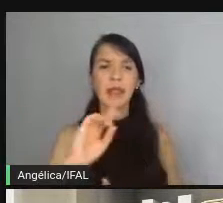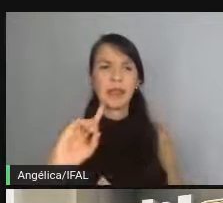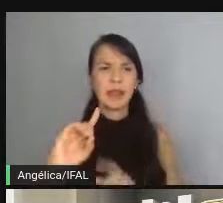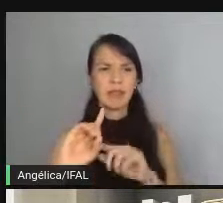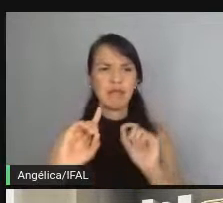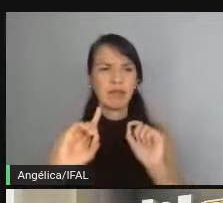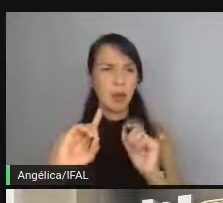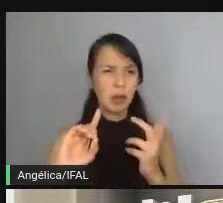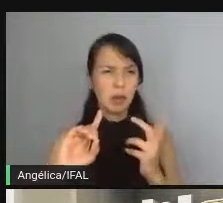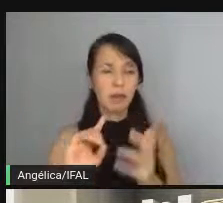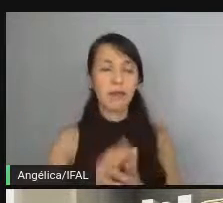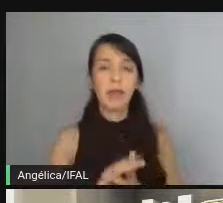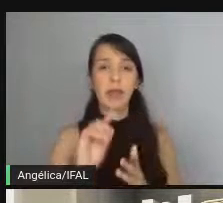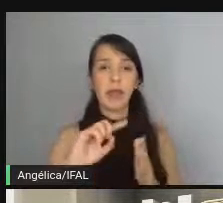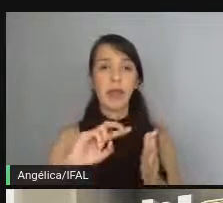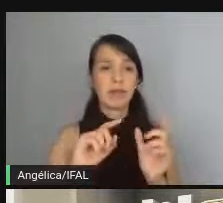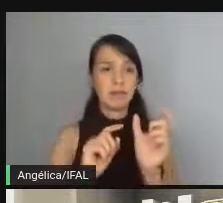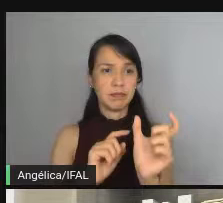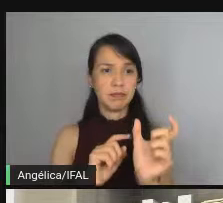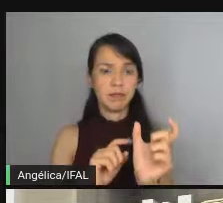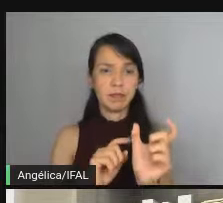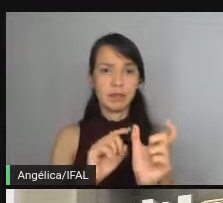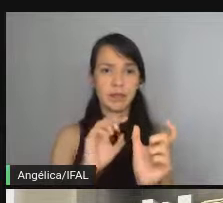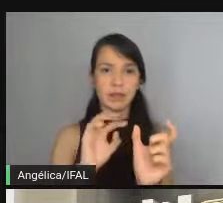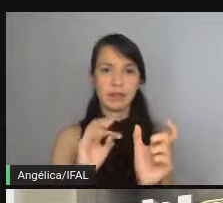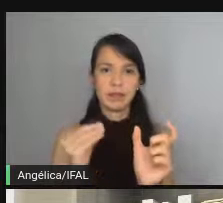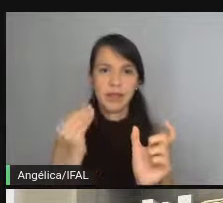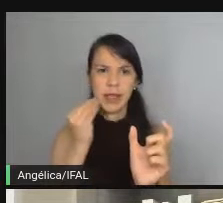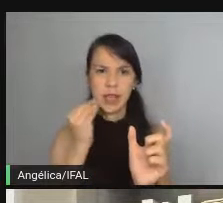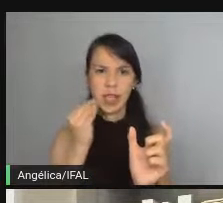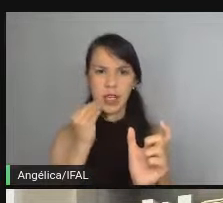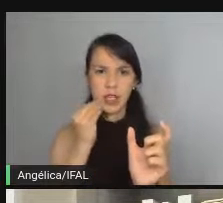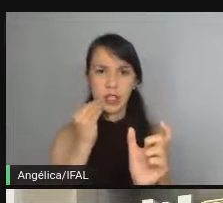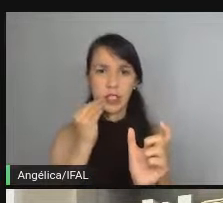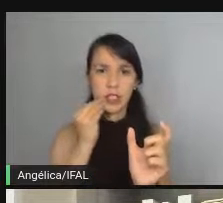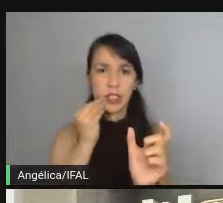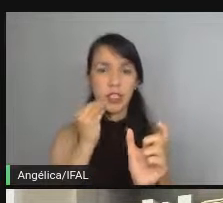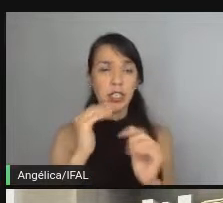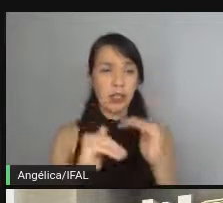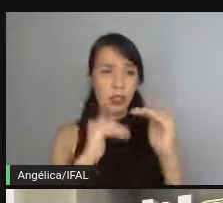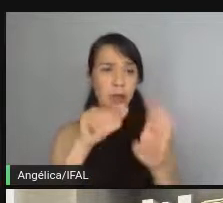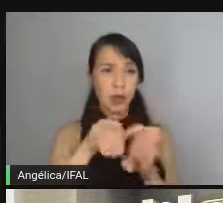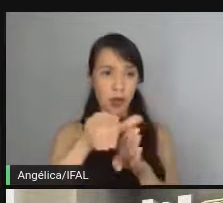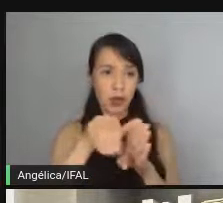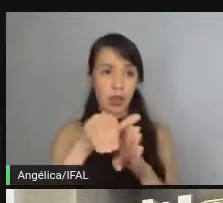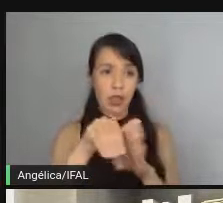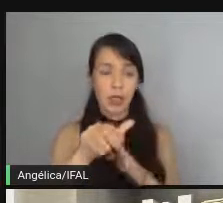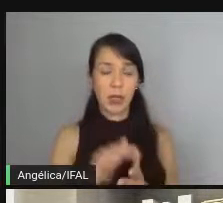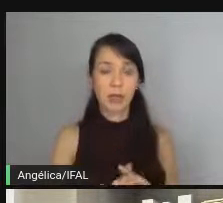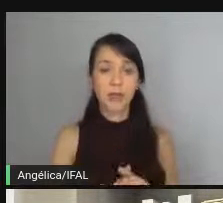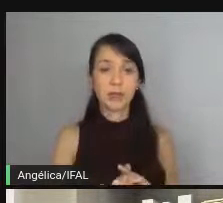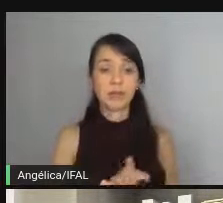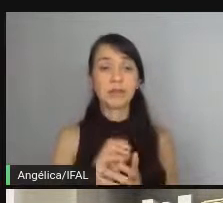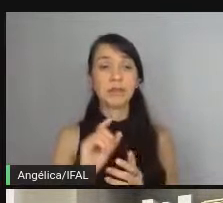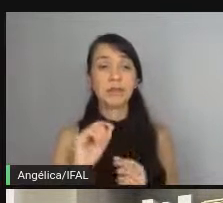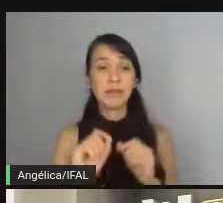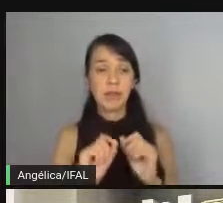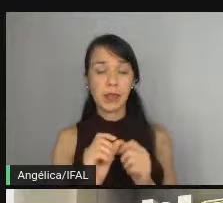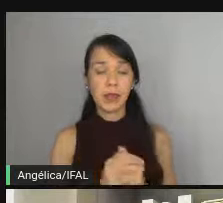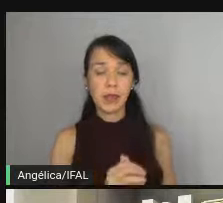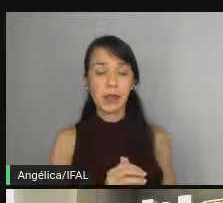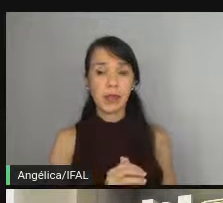que é isso, né? É uma sigla que chama Test Drive Development, ou seja, desenvolvimento orientado a teste. Ou seja,